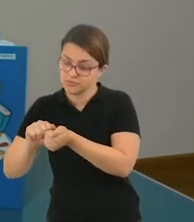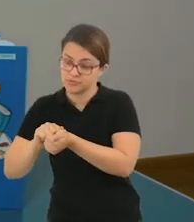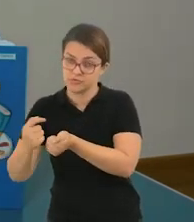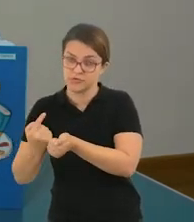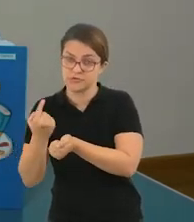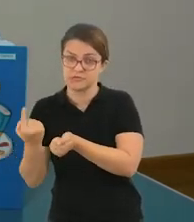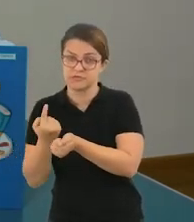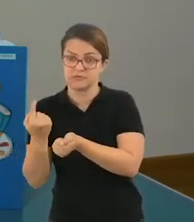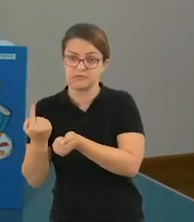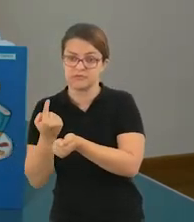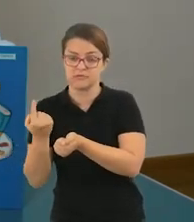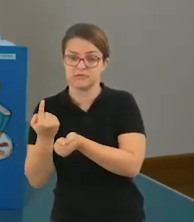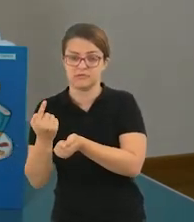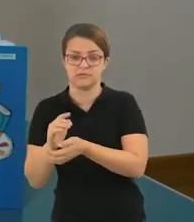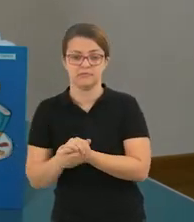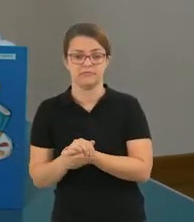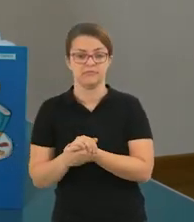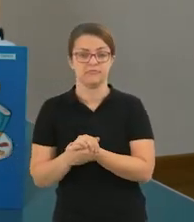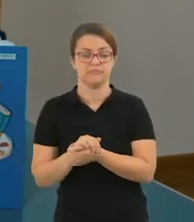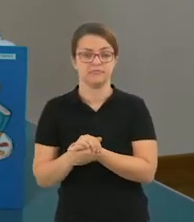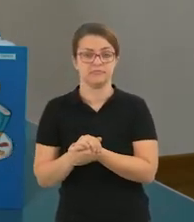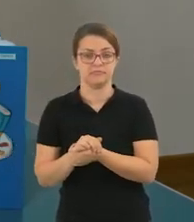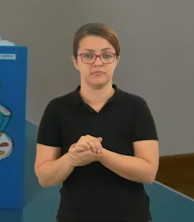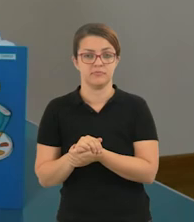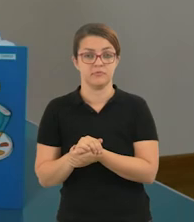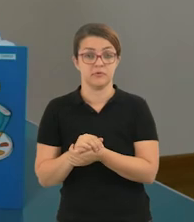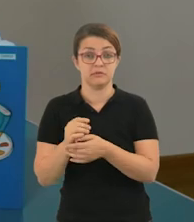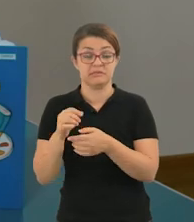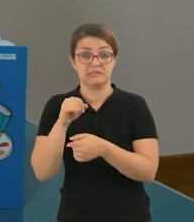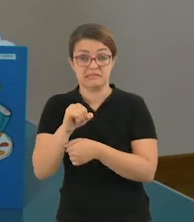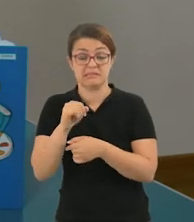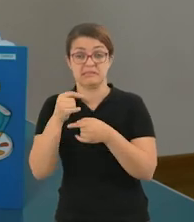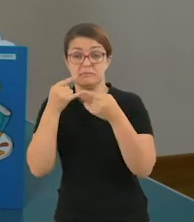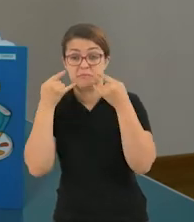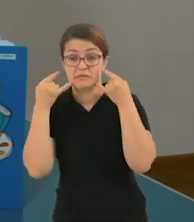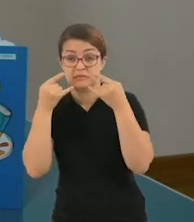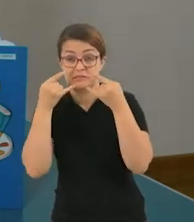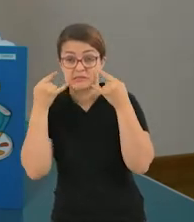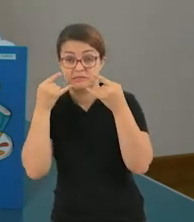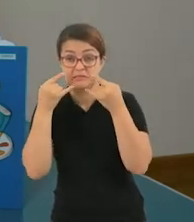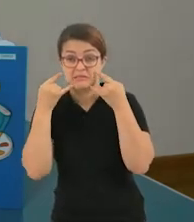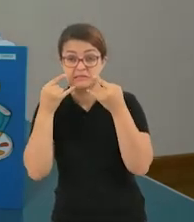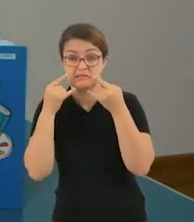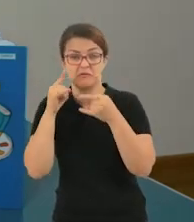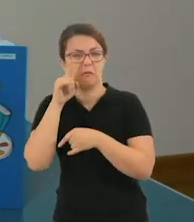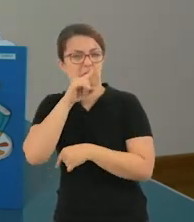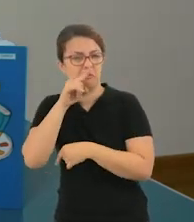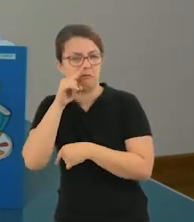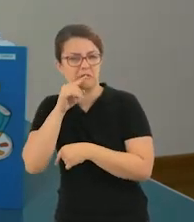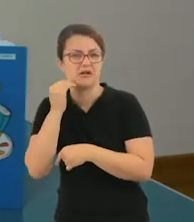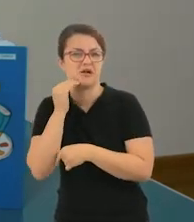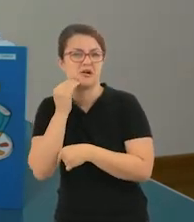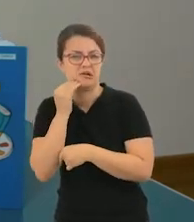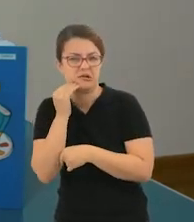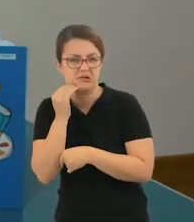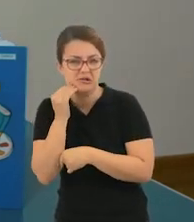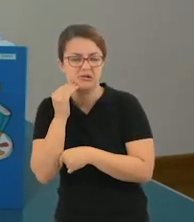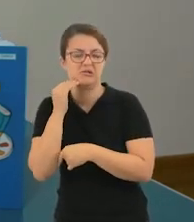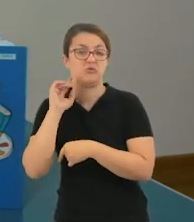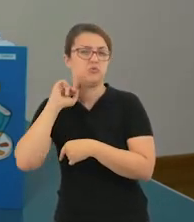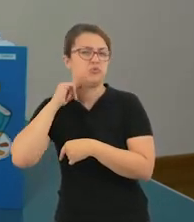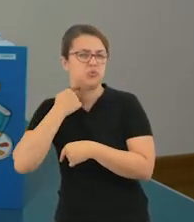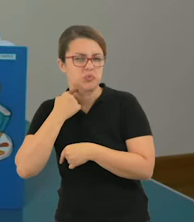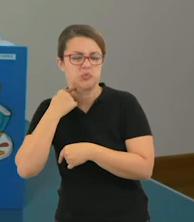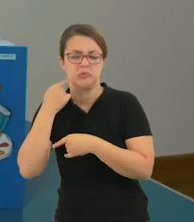tudo na mesma máquina e colocar para bater, tá, pessoal? Jogue fora a máscara se ela tiver danos, lembra? Uma manchinha,